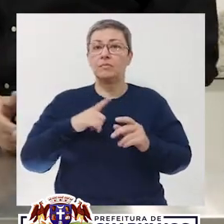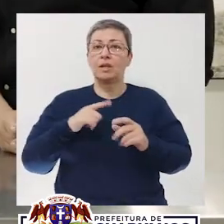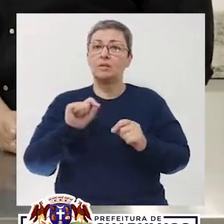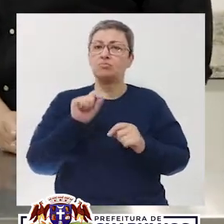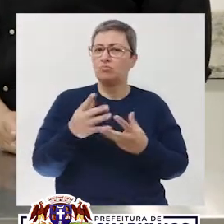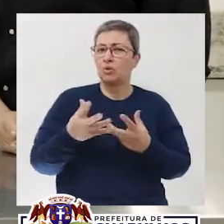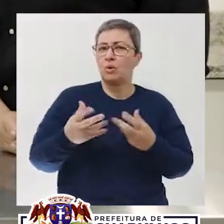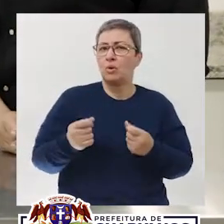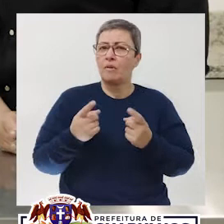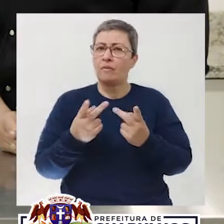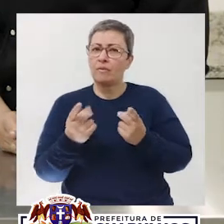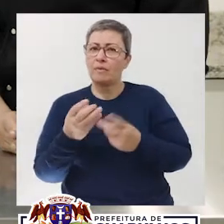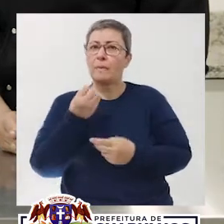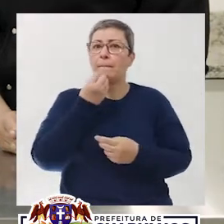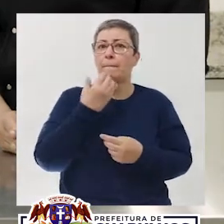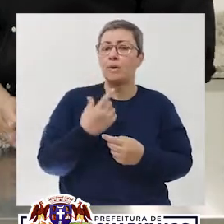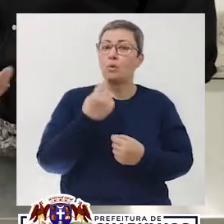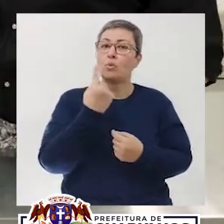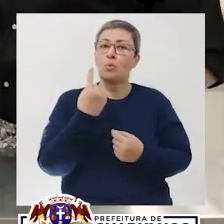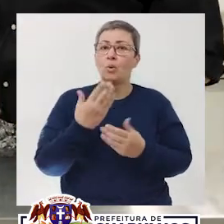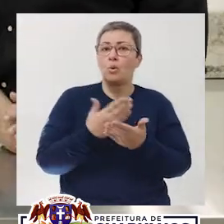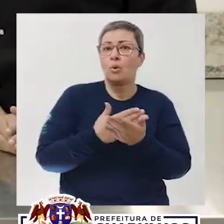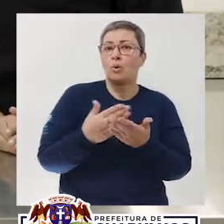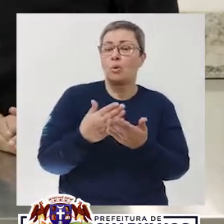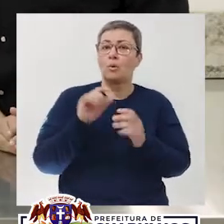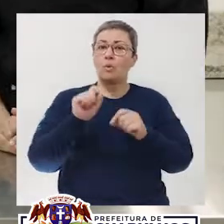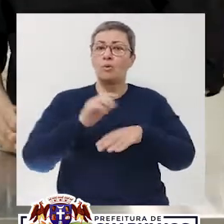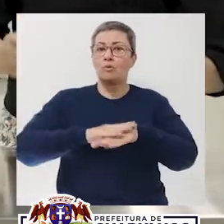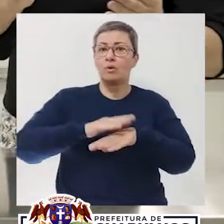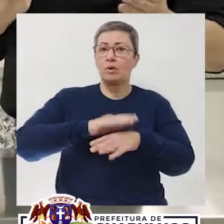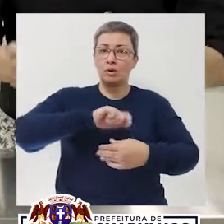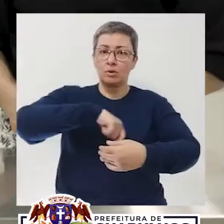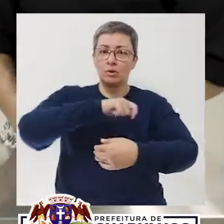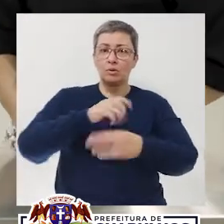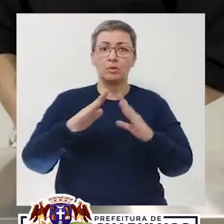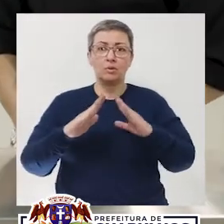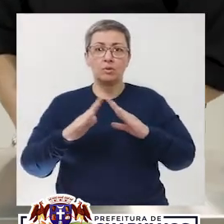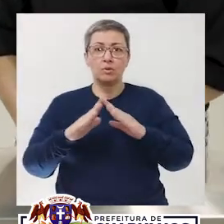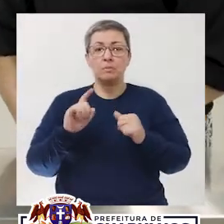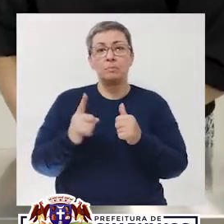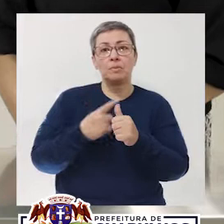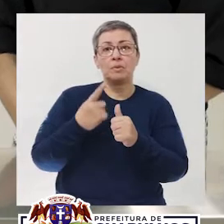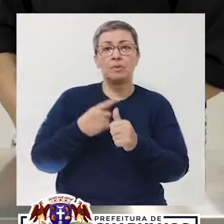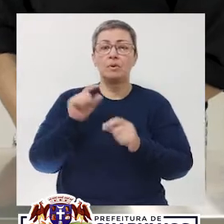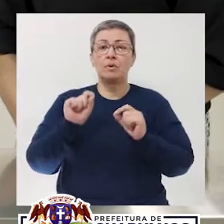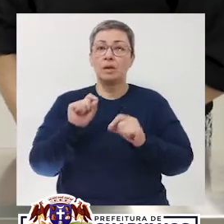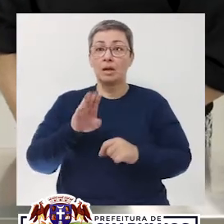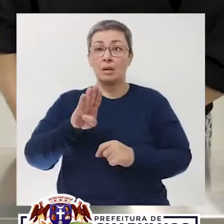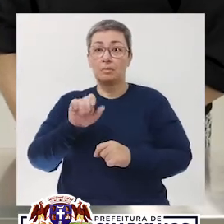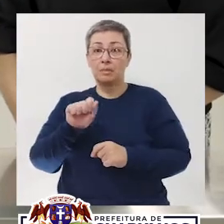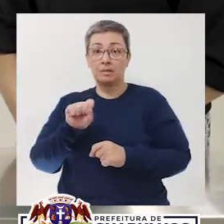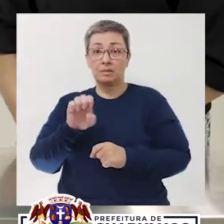Tem tido bastante aceitação, tem vendido bem. Qual que o primeiro passo aí para quem vai estar fazendo essa receita em casa? O primeiro